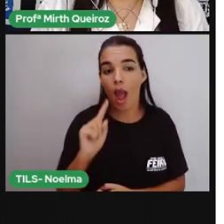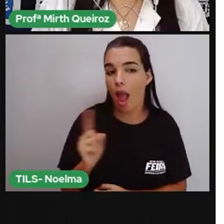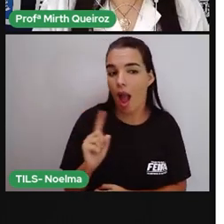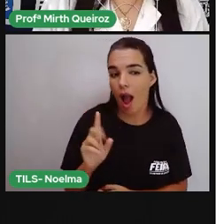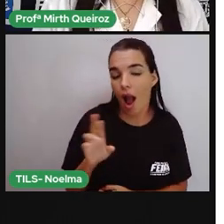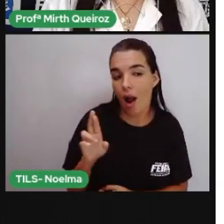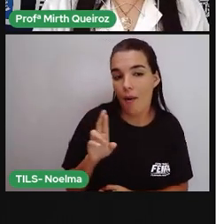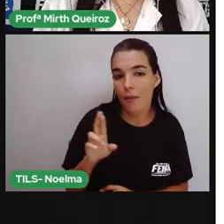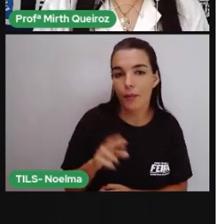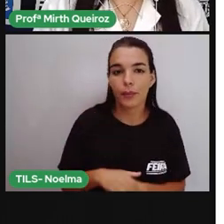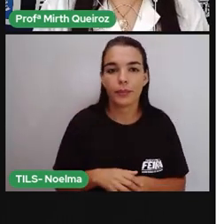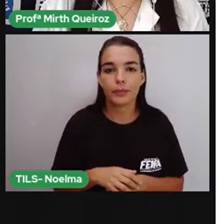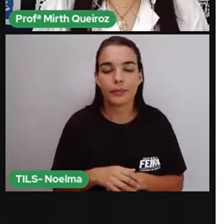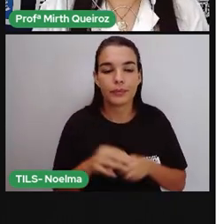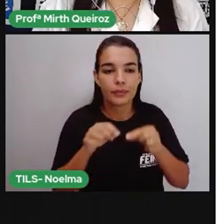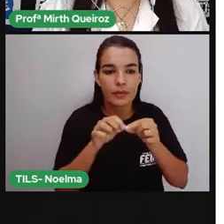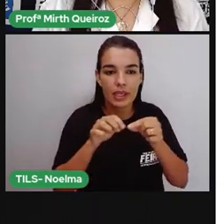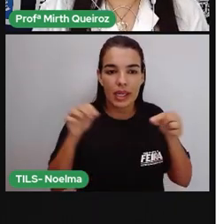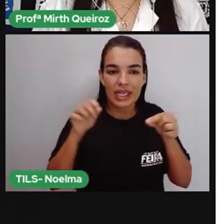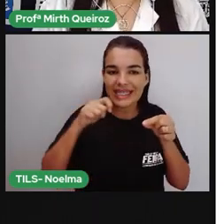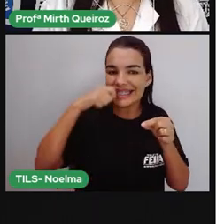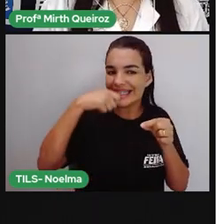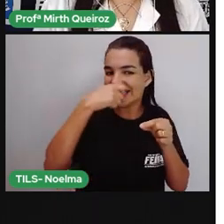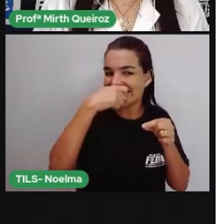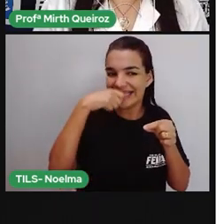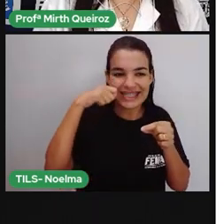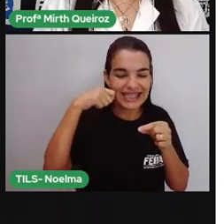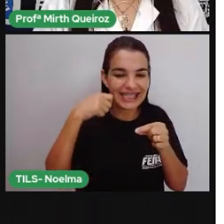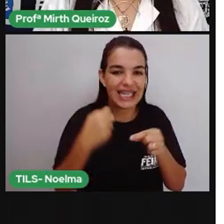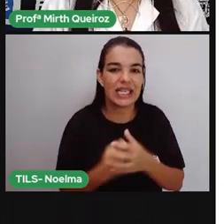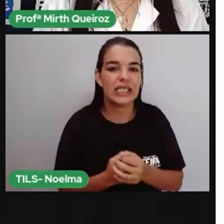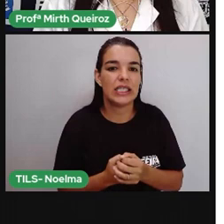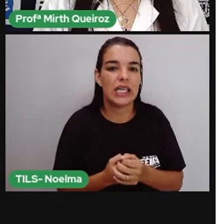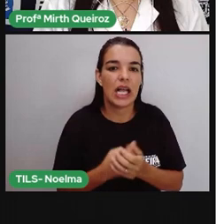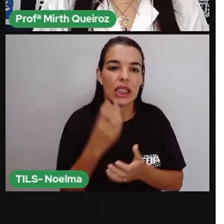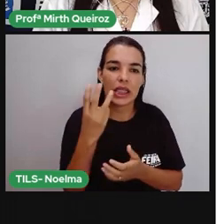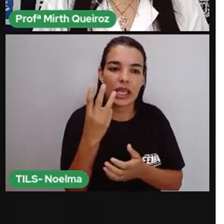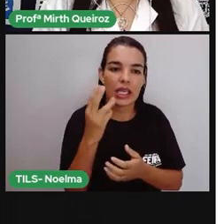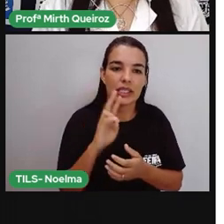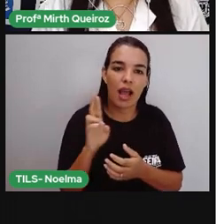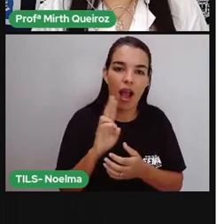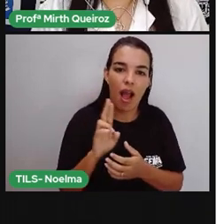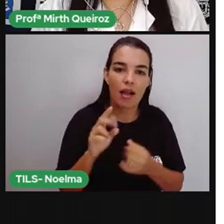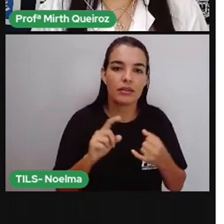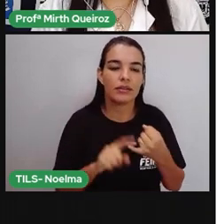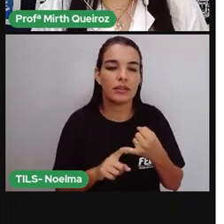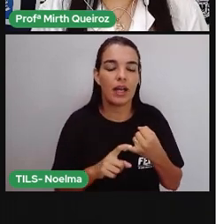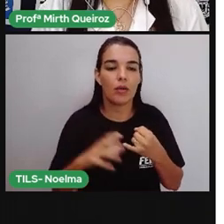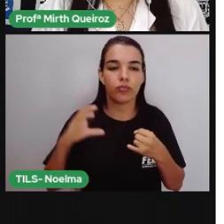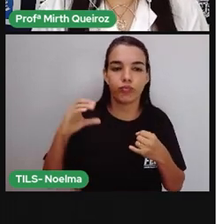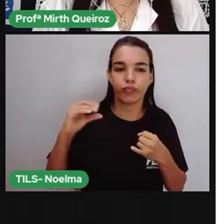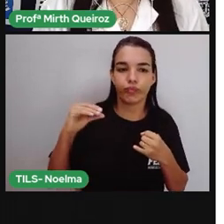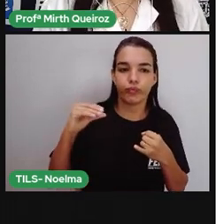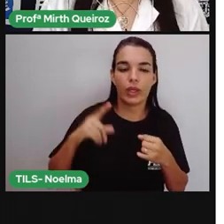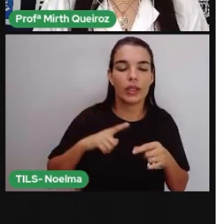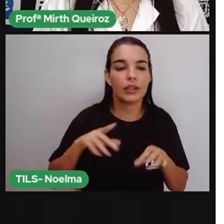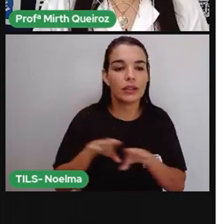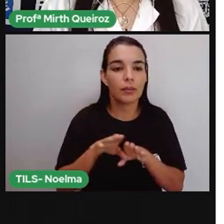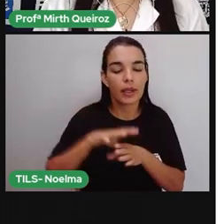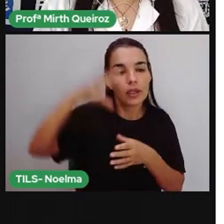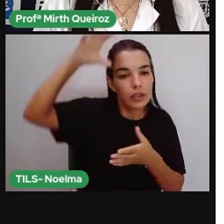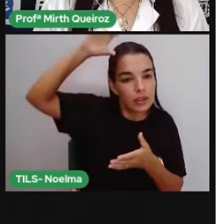reais. O creme dental, 3 reais. A esponja, 2 reais. E nós temos aí um shampoo a